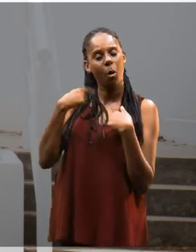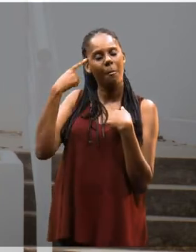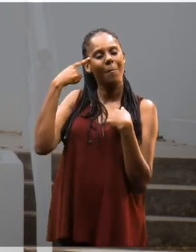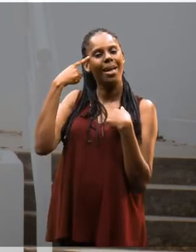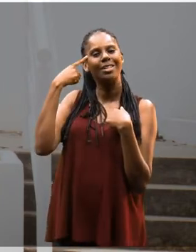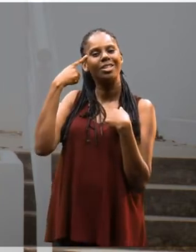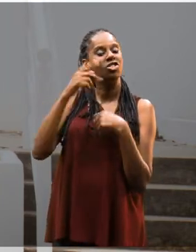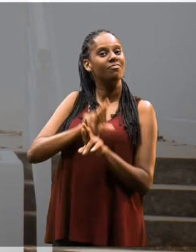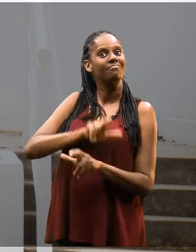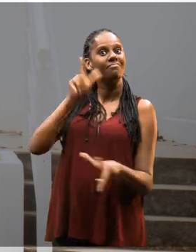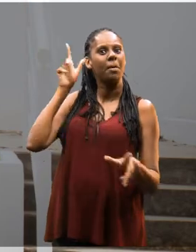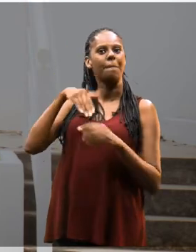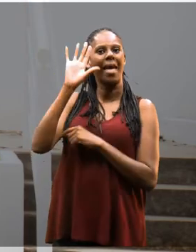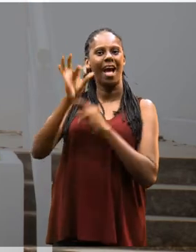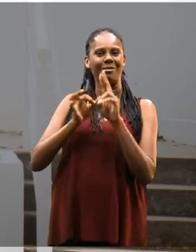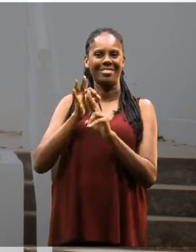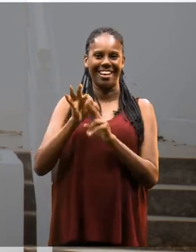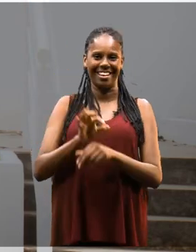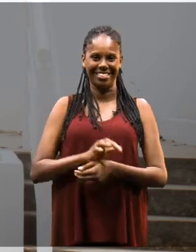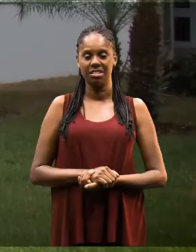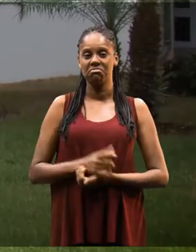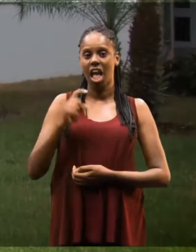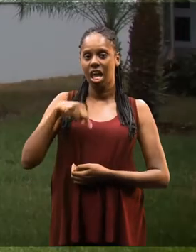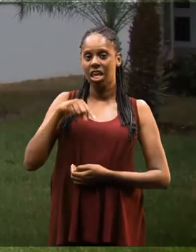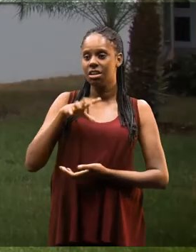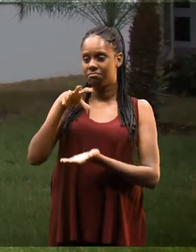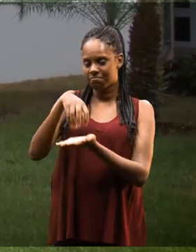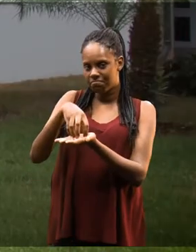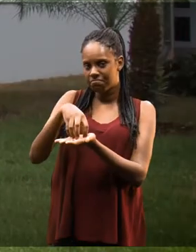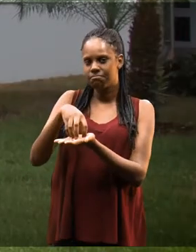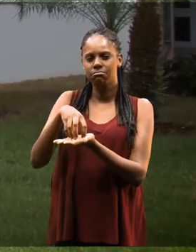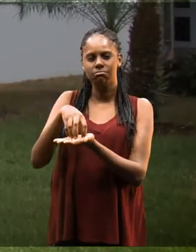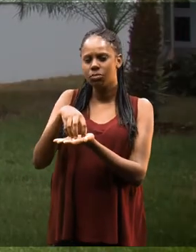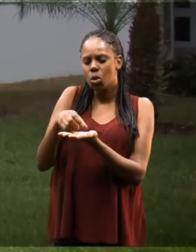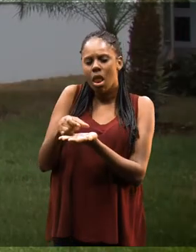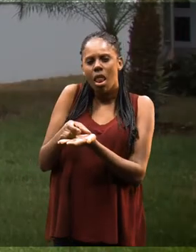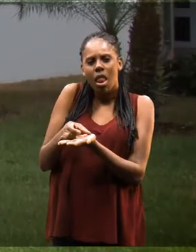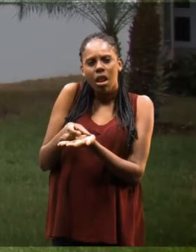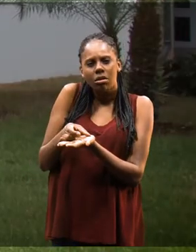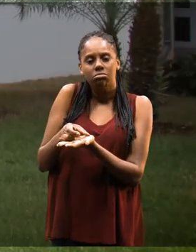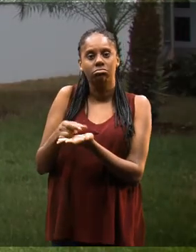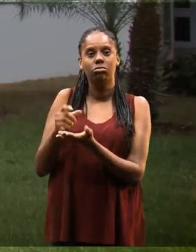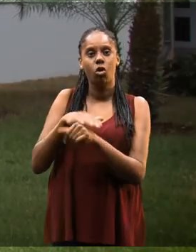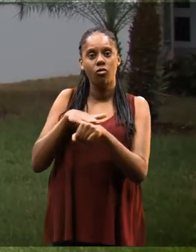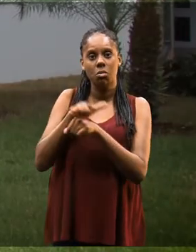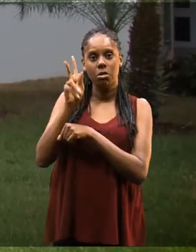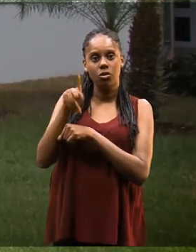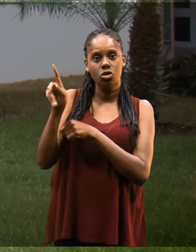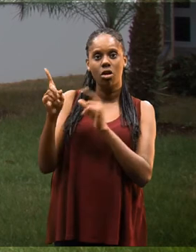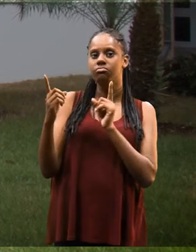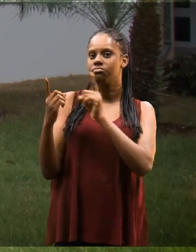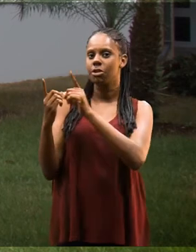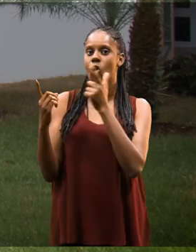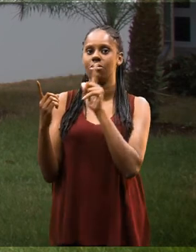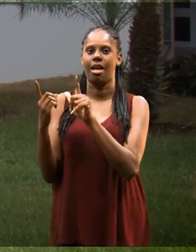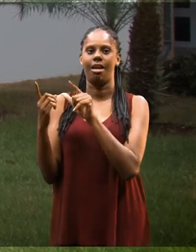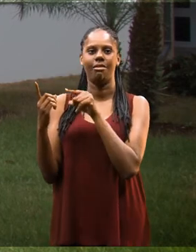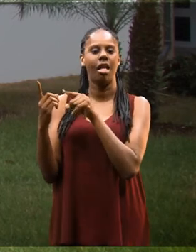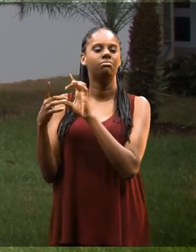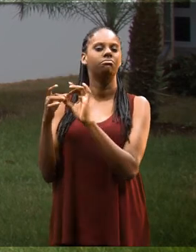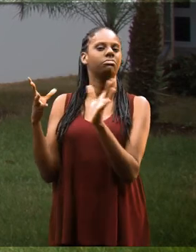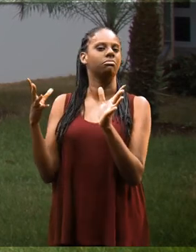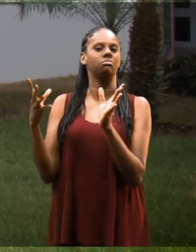Eu acho que essa é a maior diferenciação da UFSCar. A gente é um campus pequeno, que quando a gente vai falar com os professores, a gente consegue.